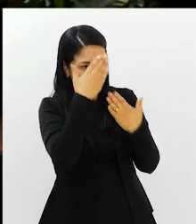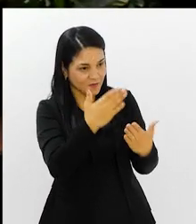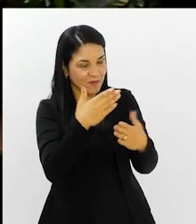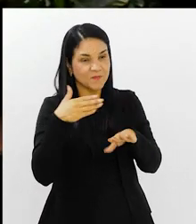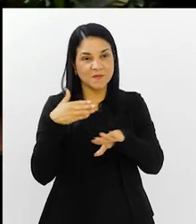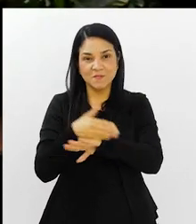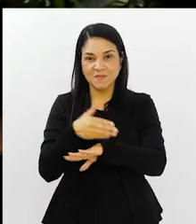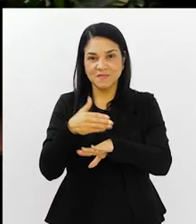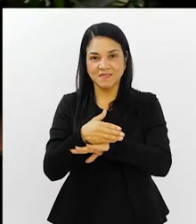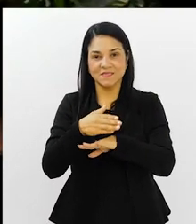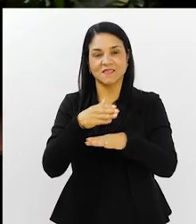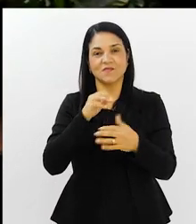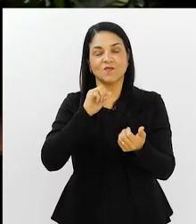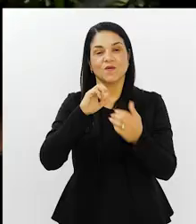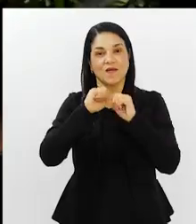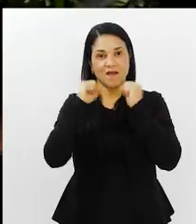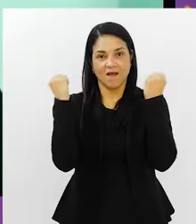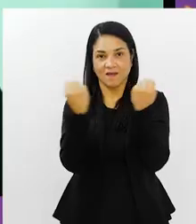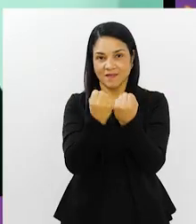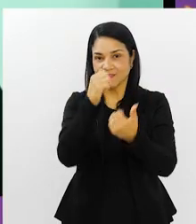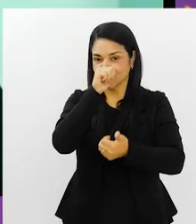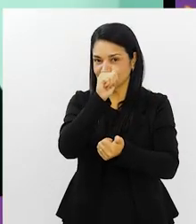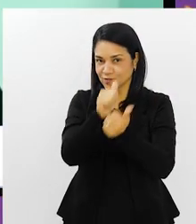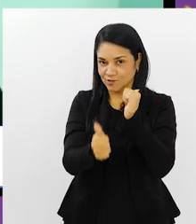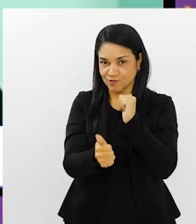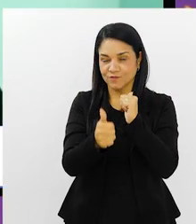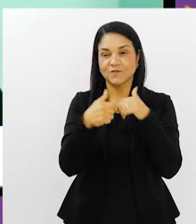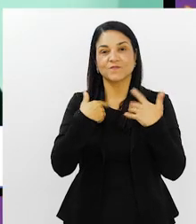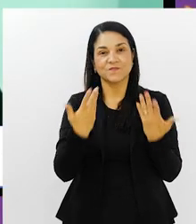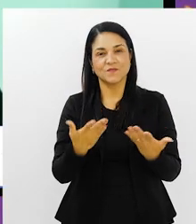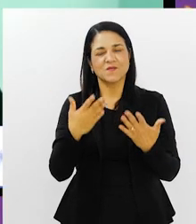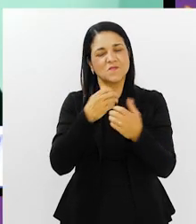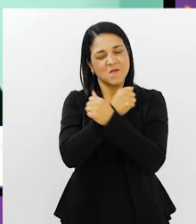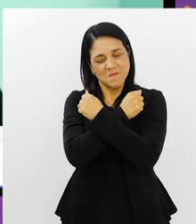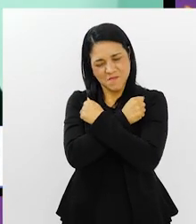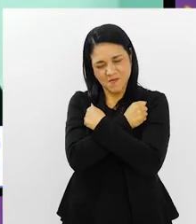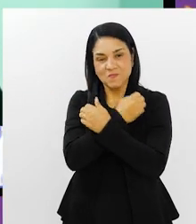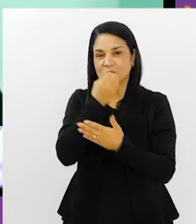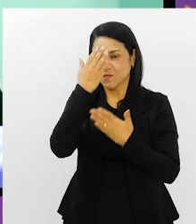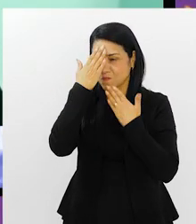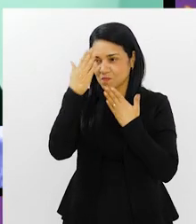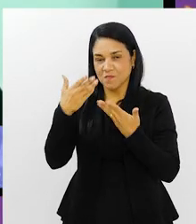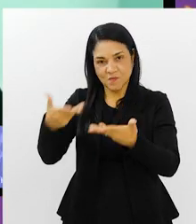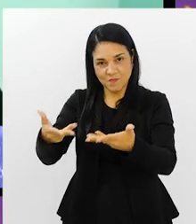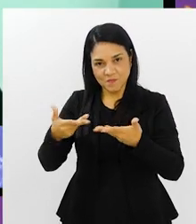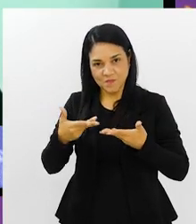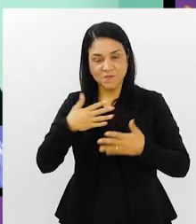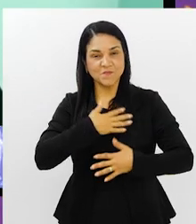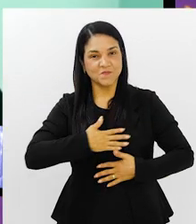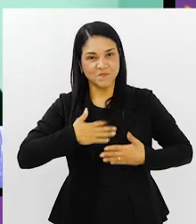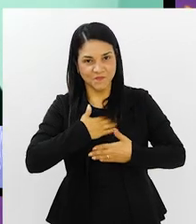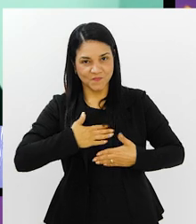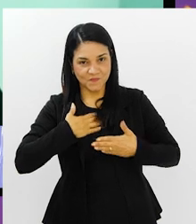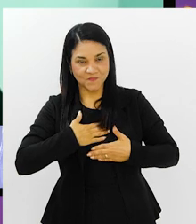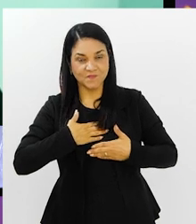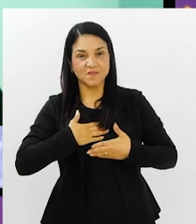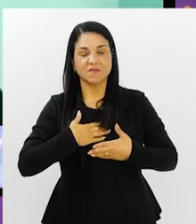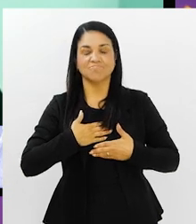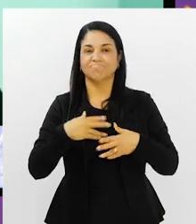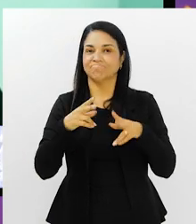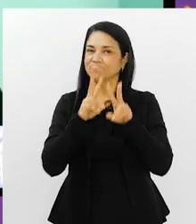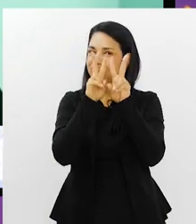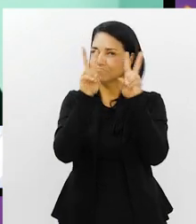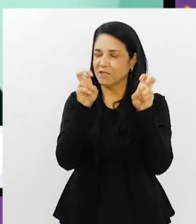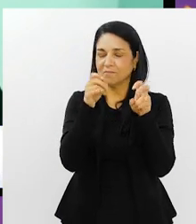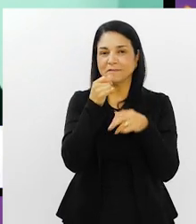presença aqui no Arena Esportiva. Grande abraço, Rui, prazer pelo convite, estar com você nesse papo. Pena que o assunto